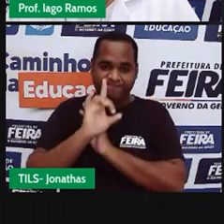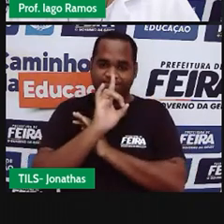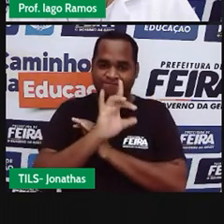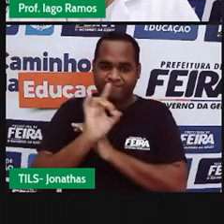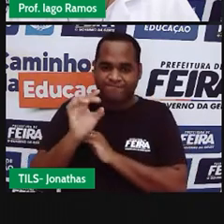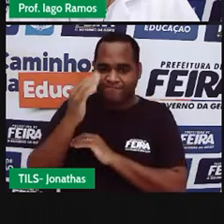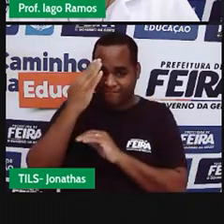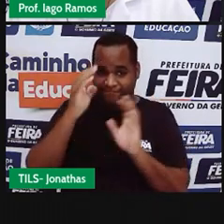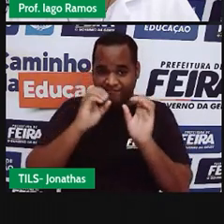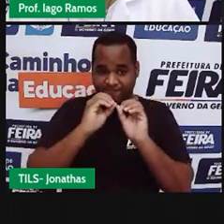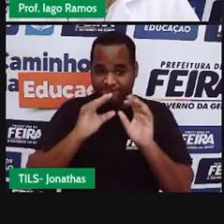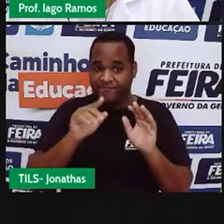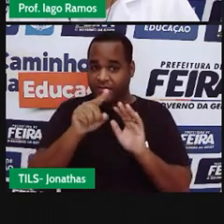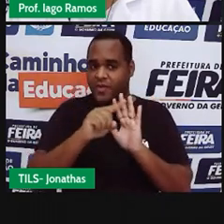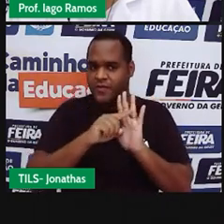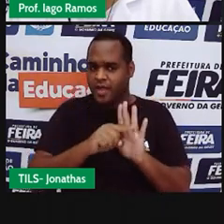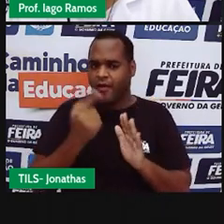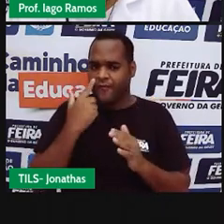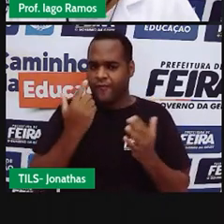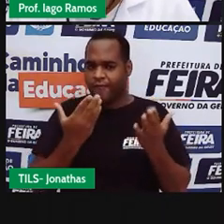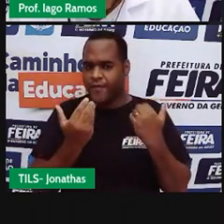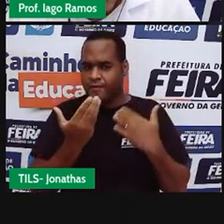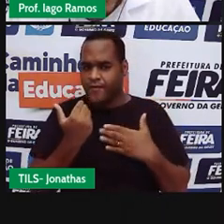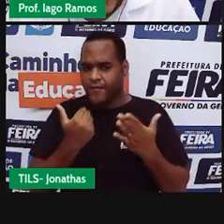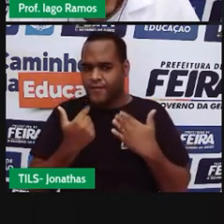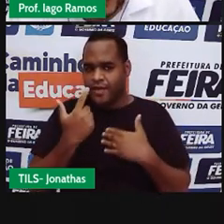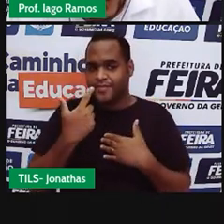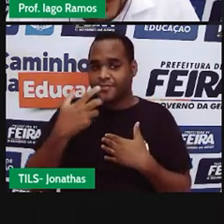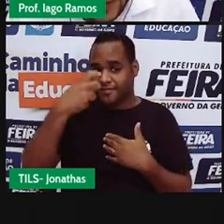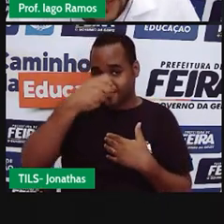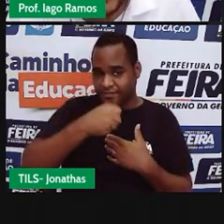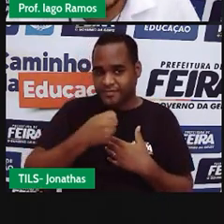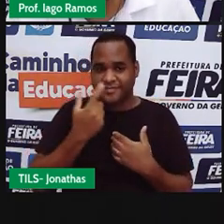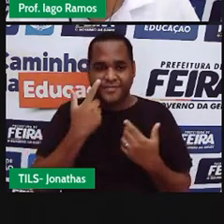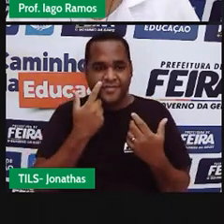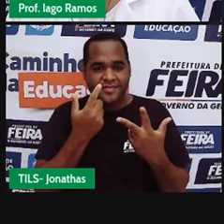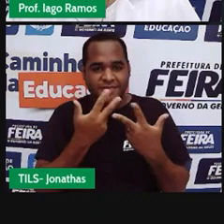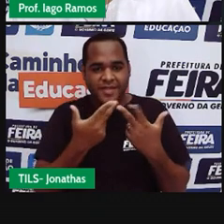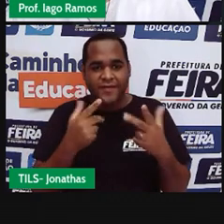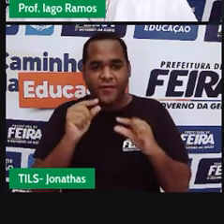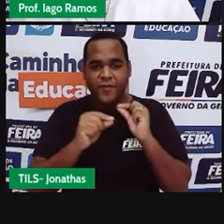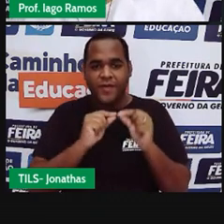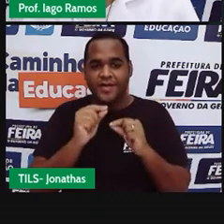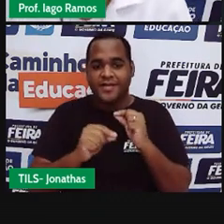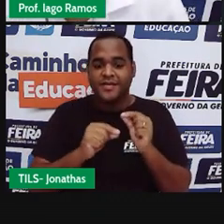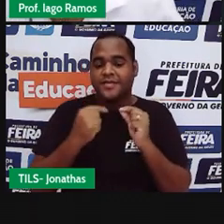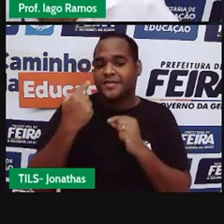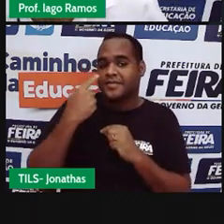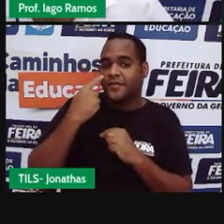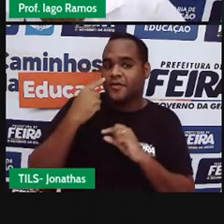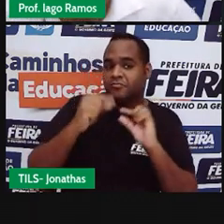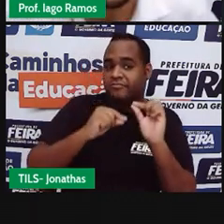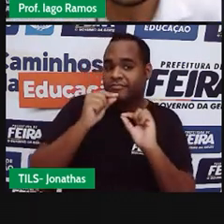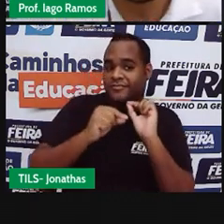a agorinha. Olha só, vem com eu aqui. Se liga nessa situação aí, ó.